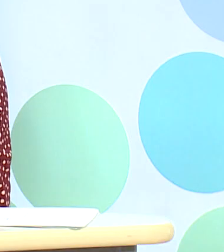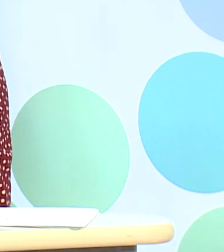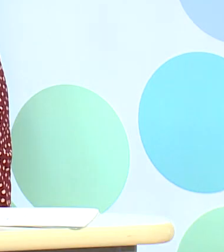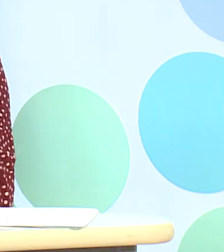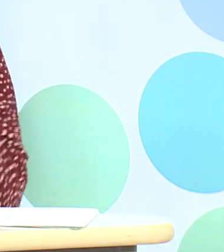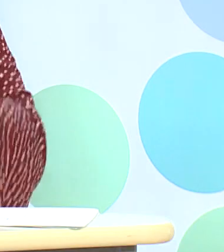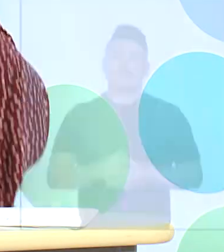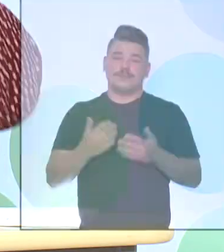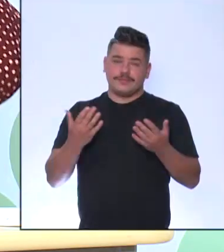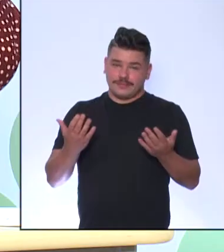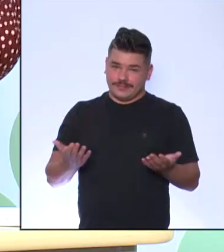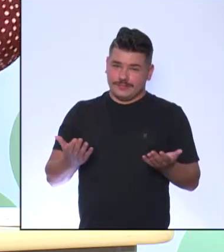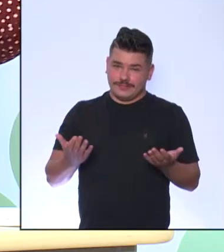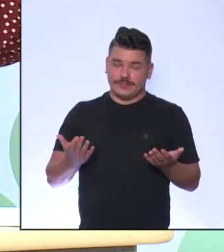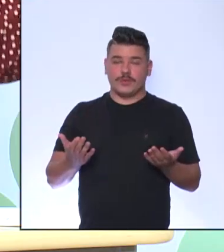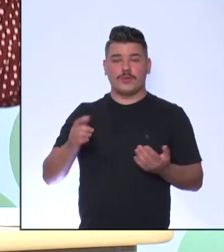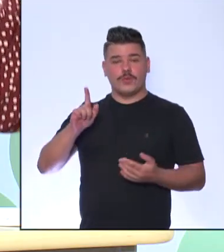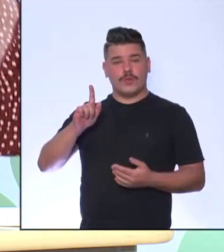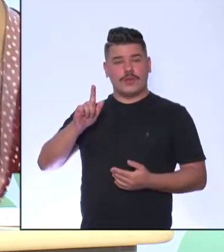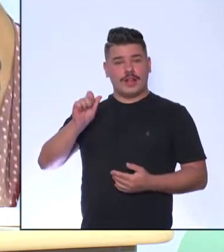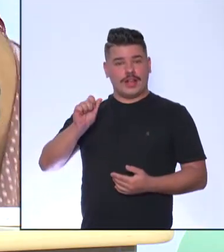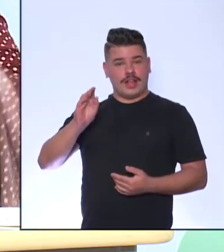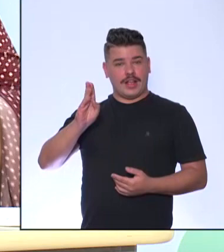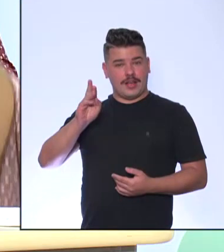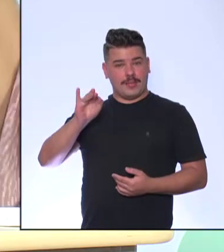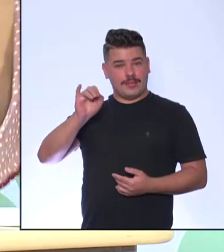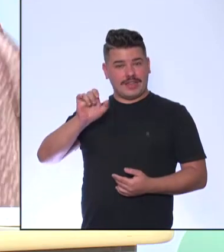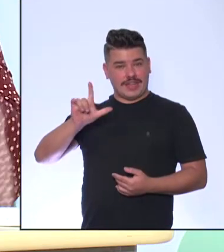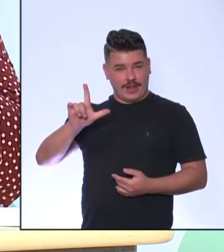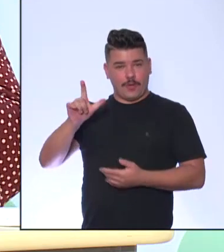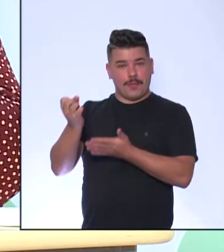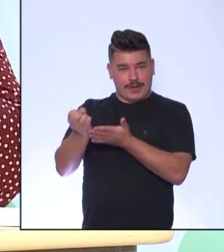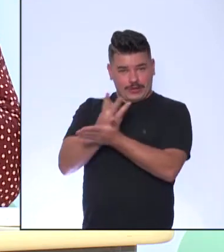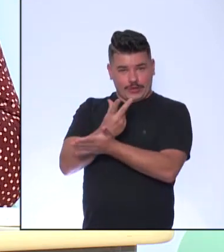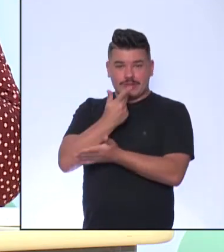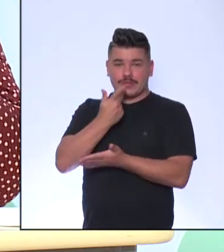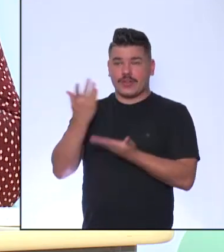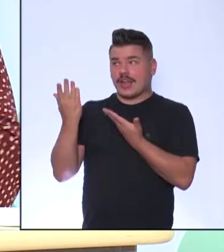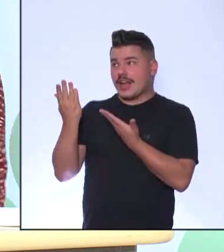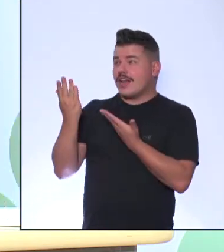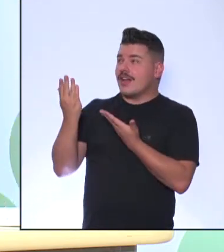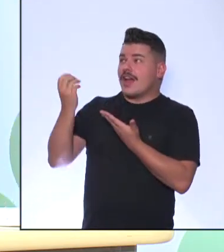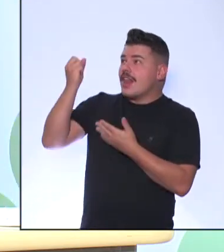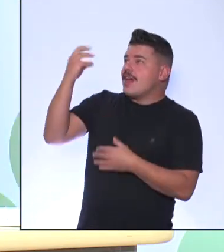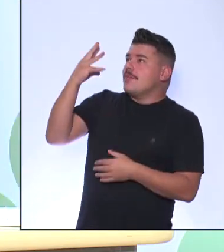Bom, pessoal, o Gabriel falou que a lâmpada representa a ideia.